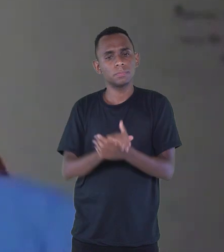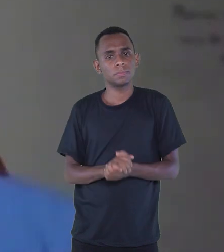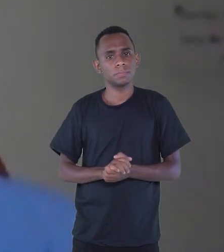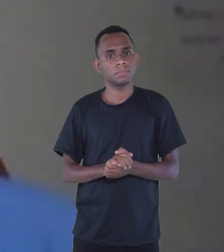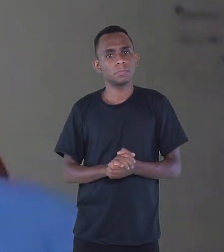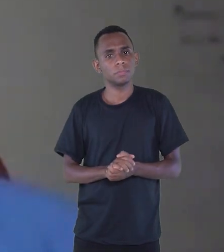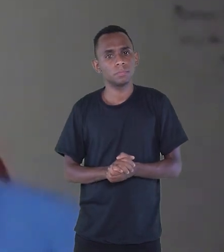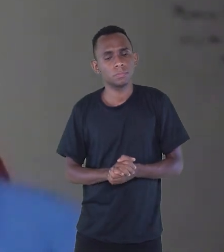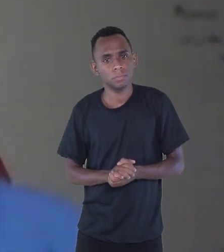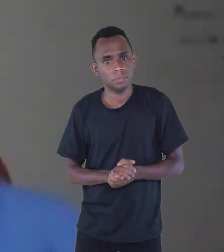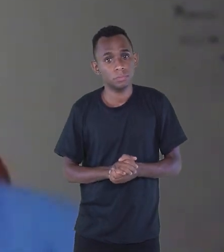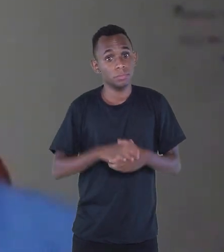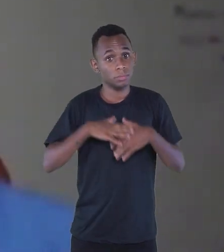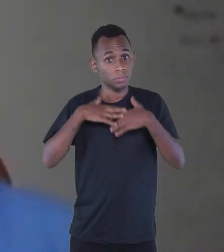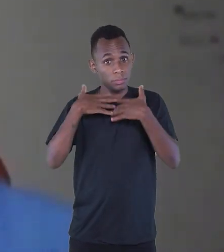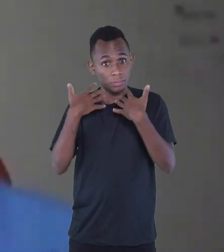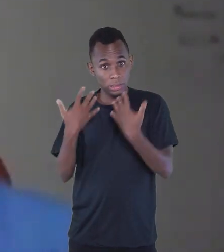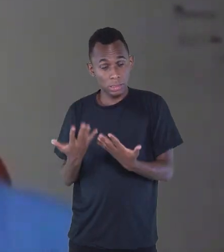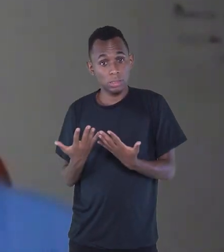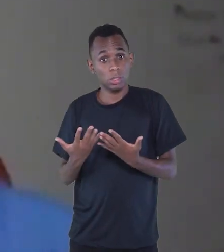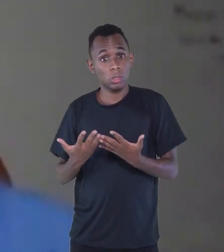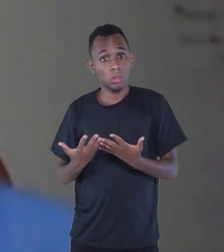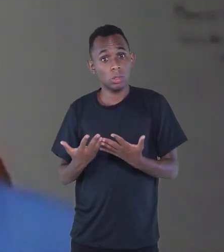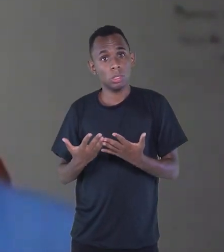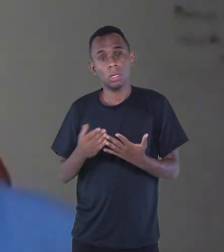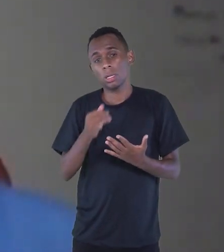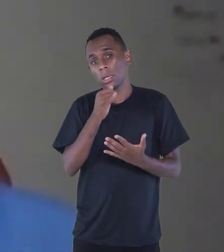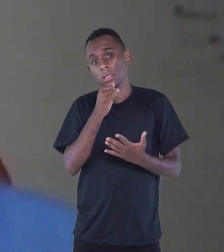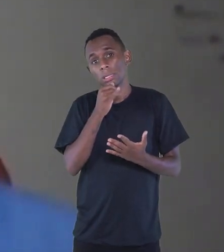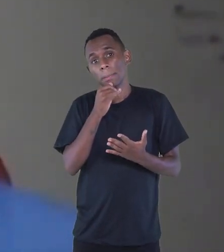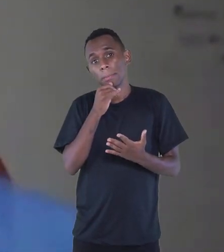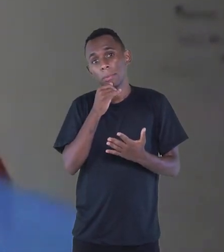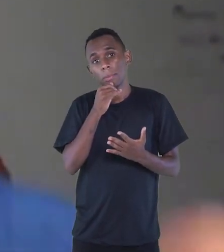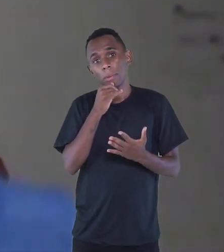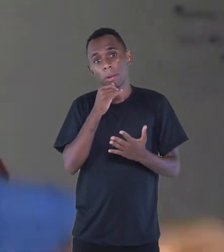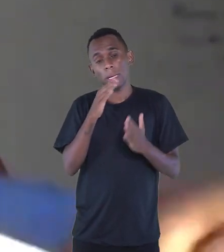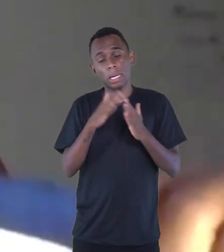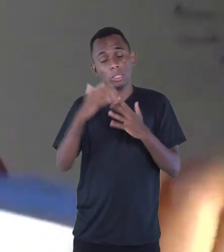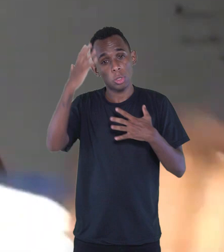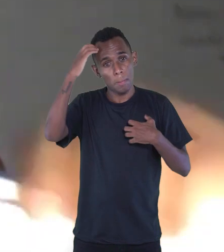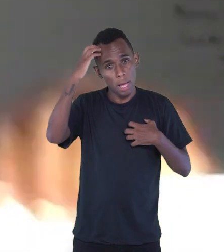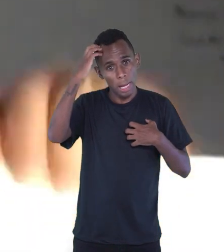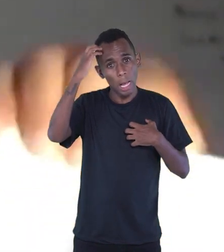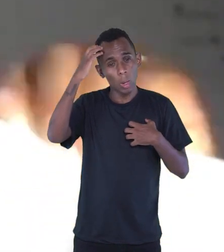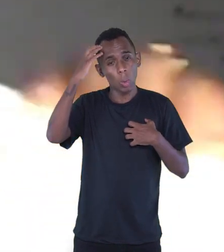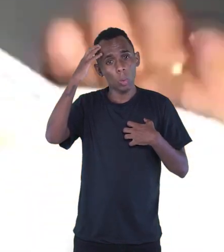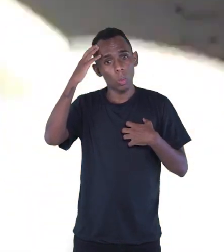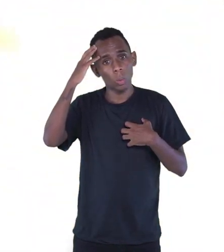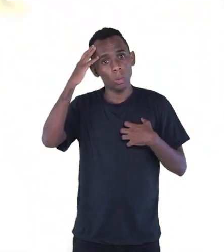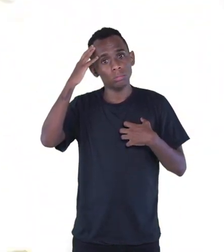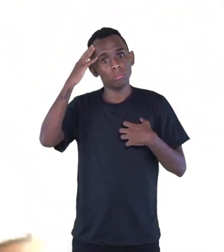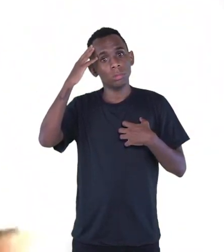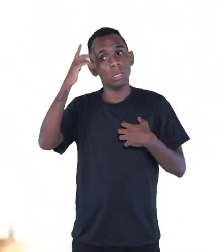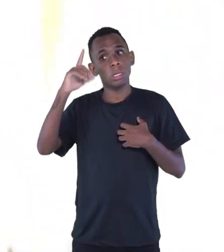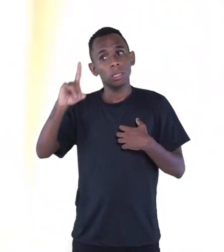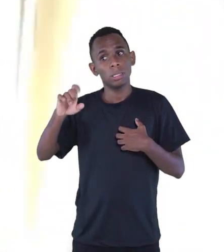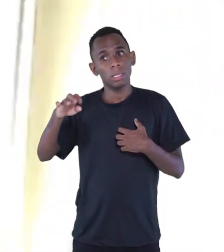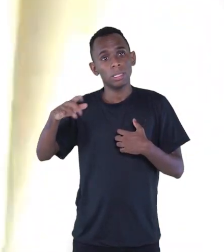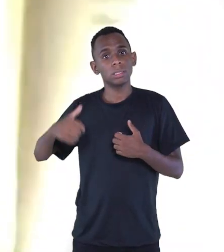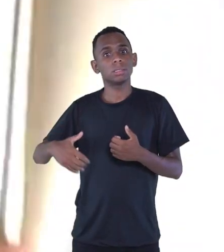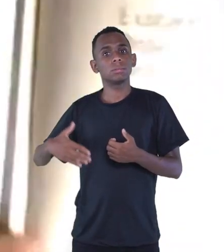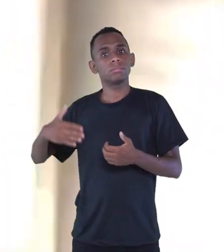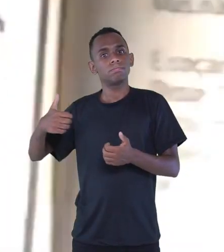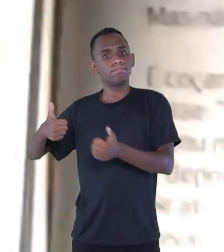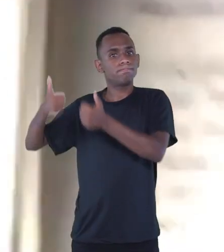Então, na Casa do Macaco com a Onça, a Denise ficou bem fiel a este...